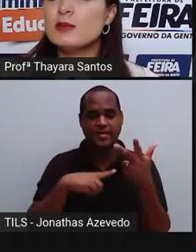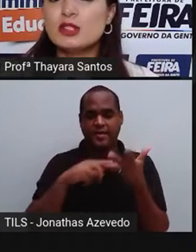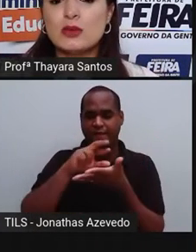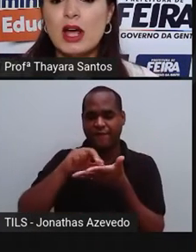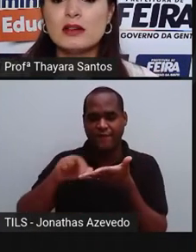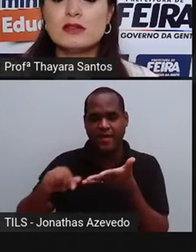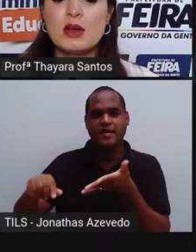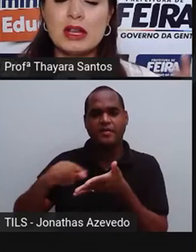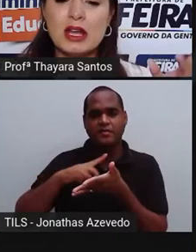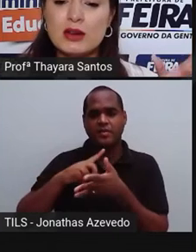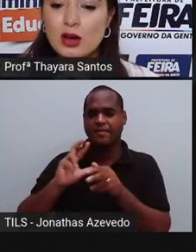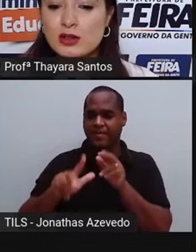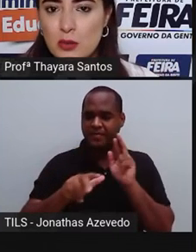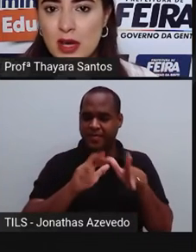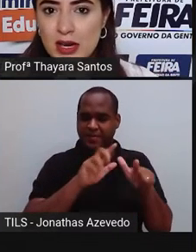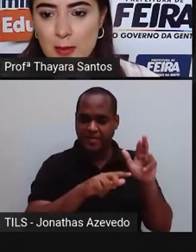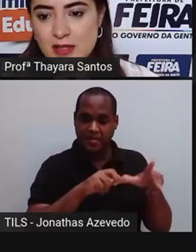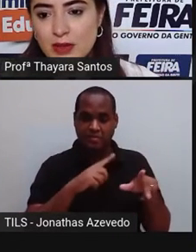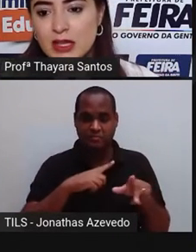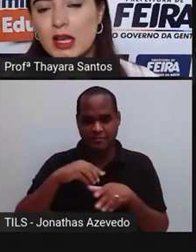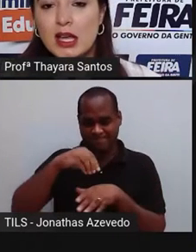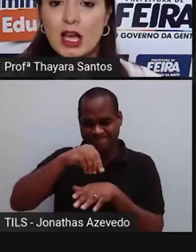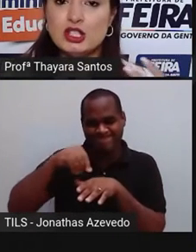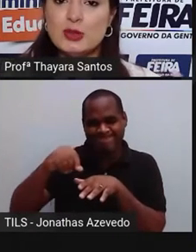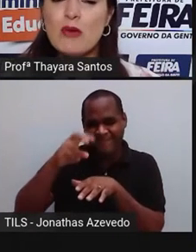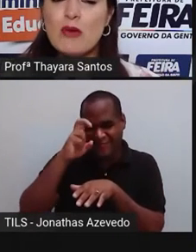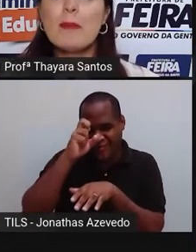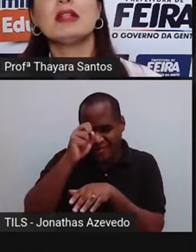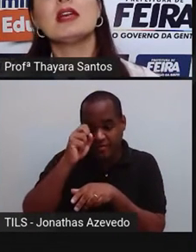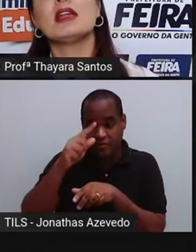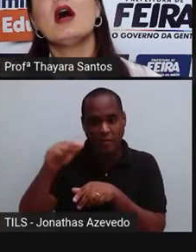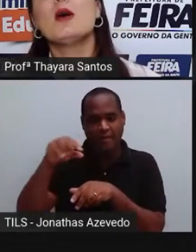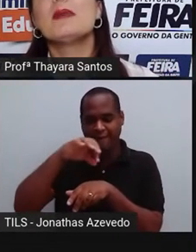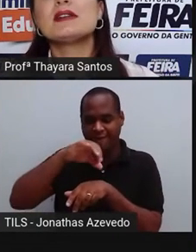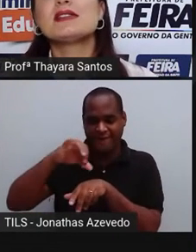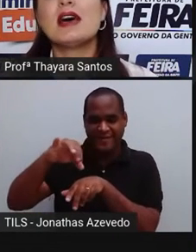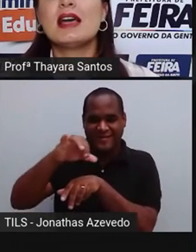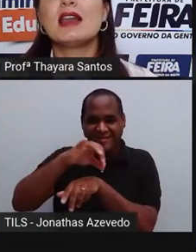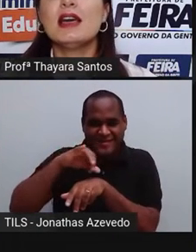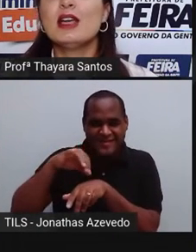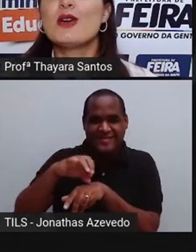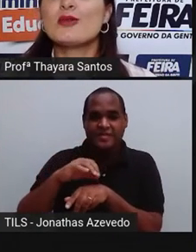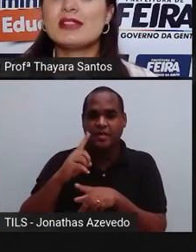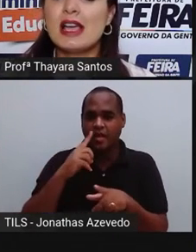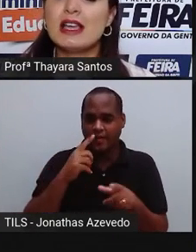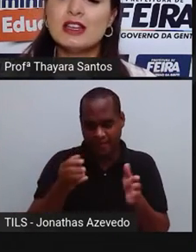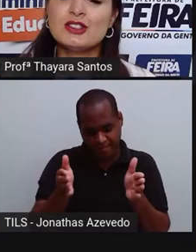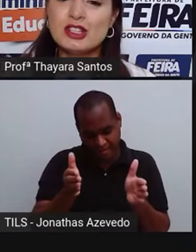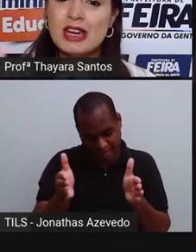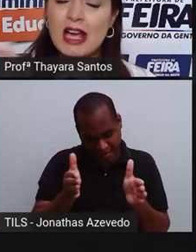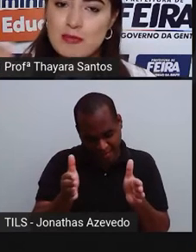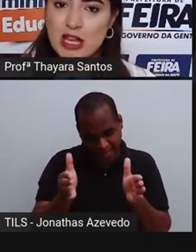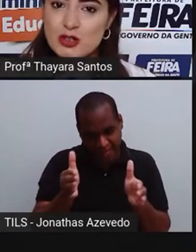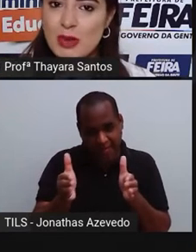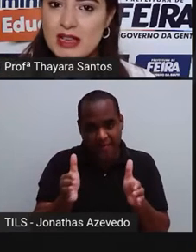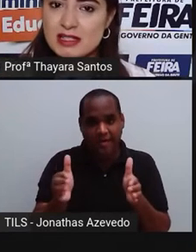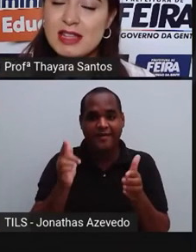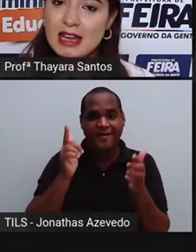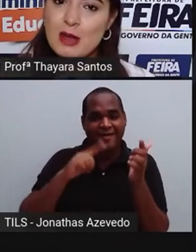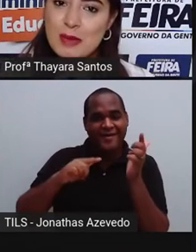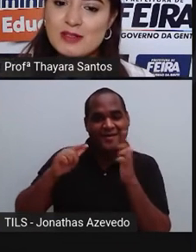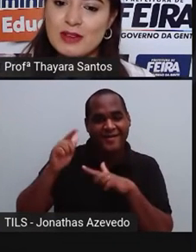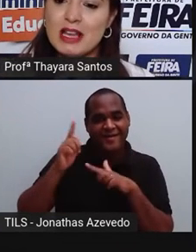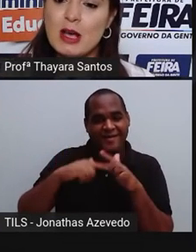areia ali misturados, né? Uma areia grossa com areia mais fina. A gente pega uma peneira, passa ela e consegue tirar a parte